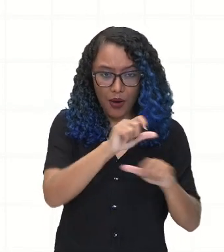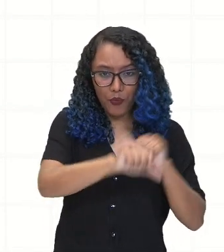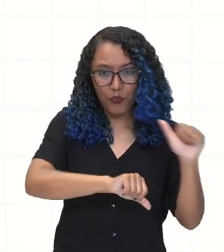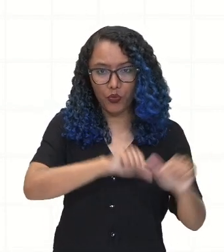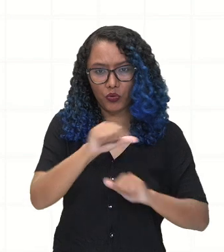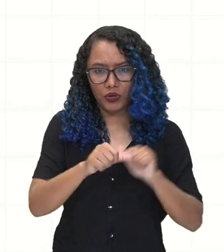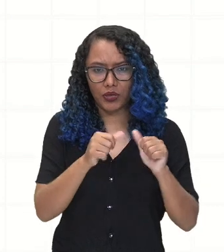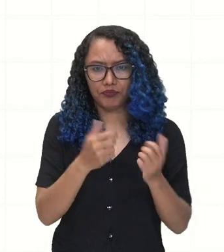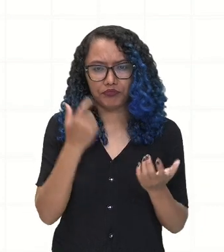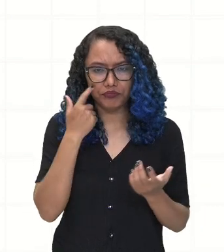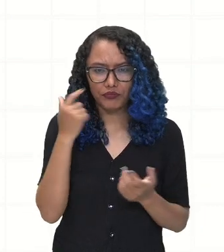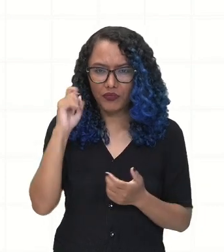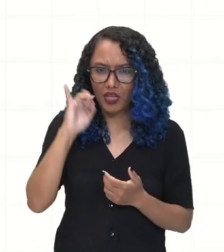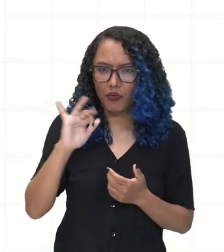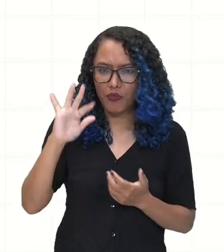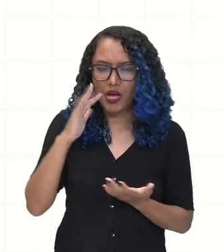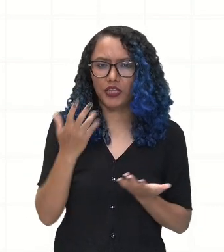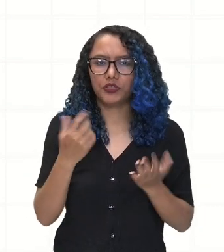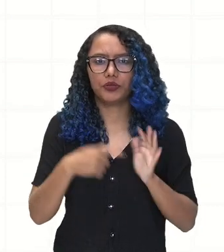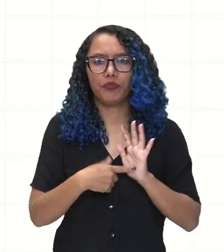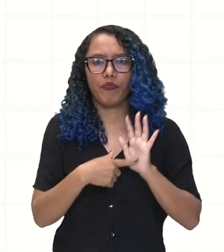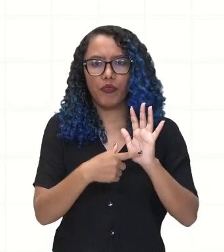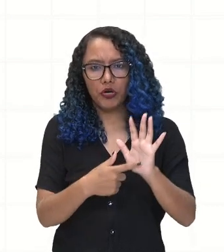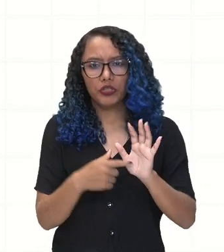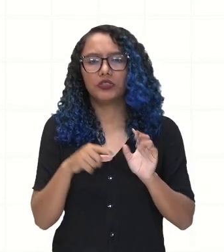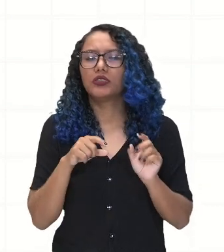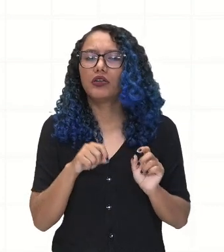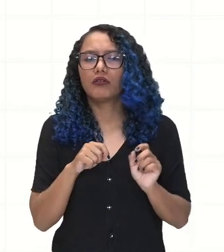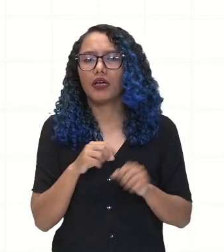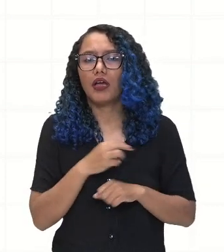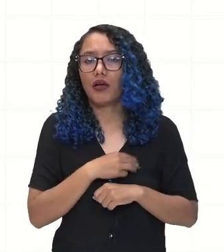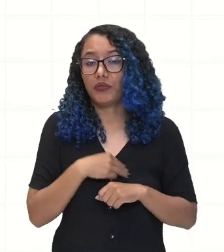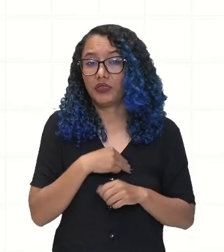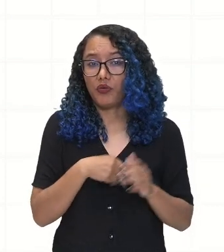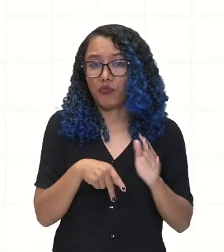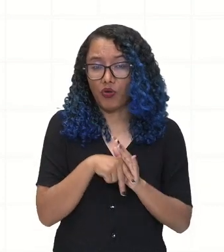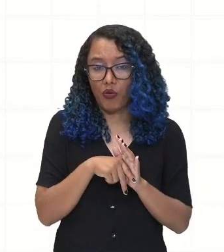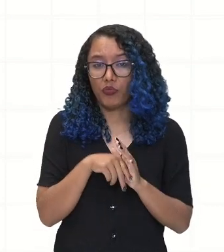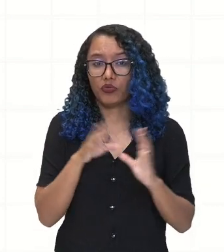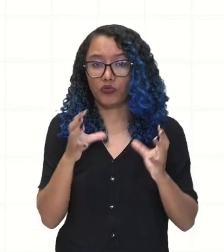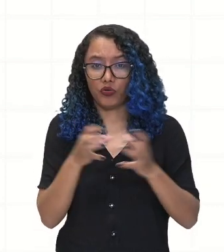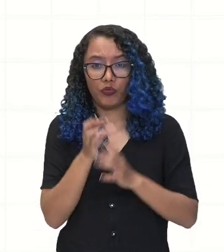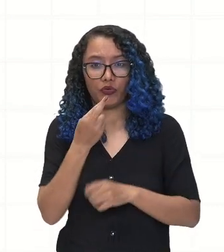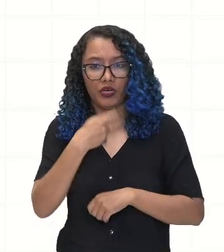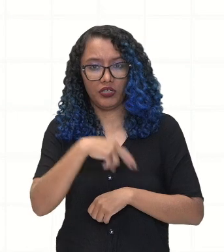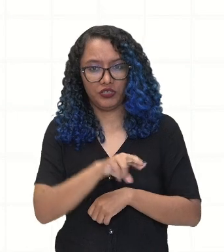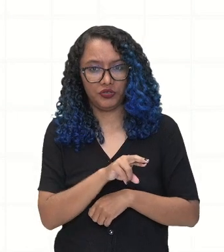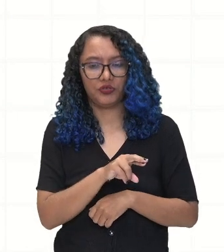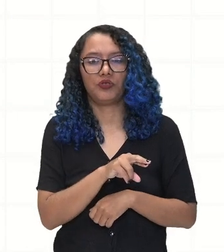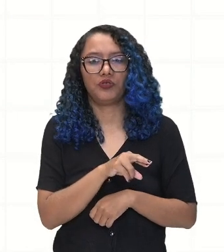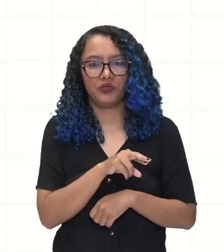uma missão jesuítica e que mostra a disposição dos